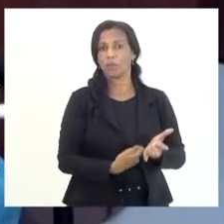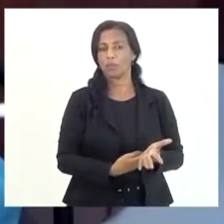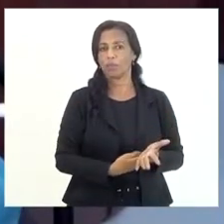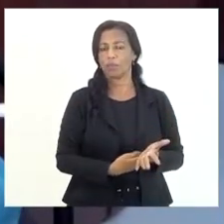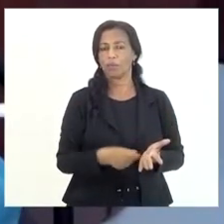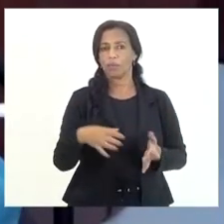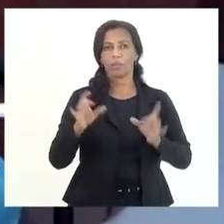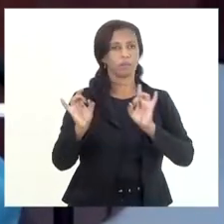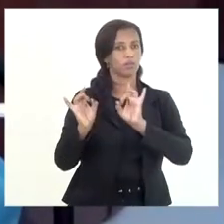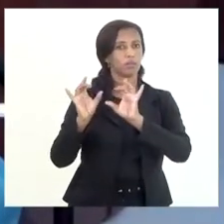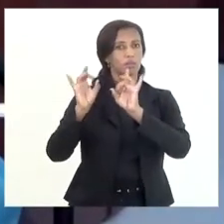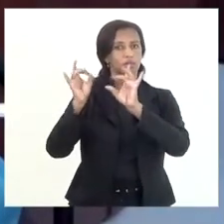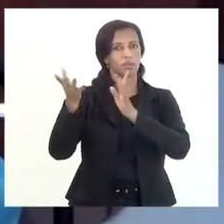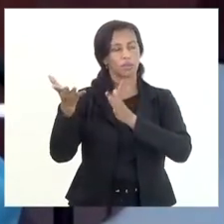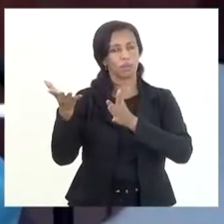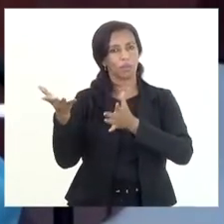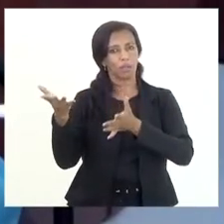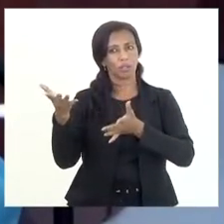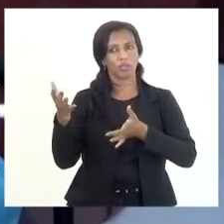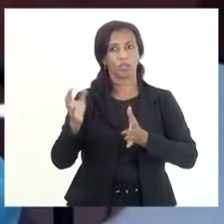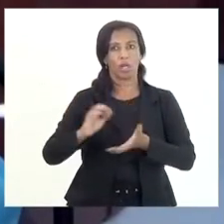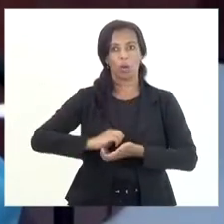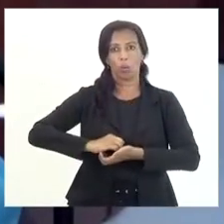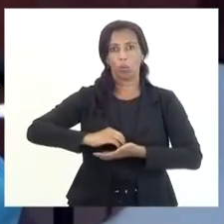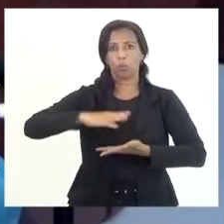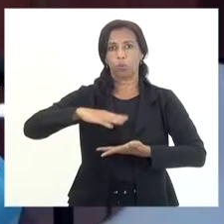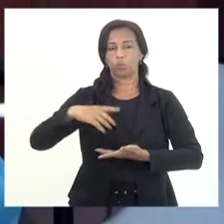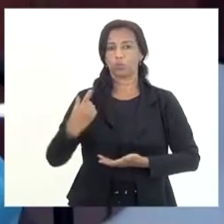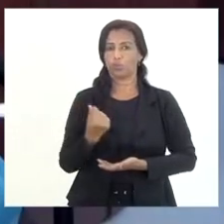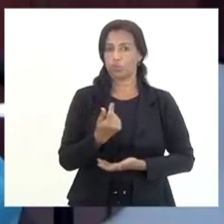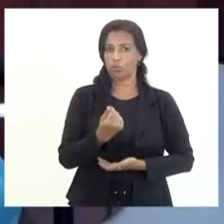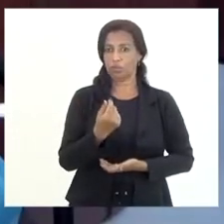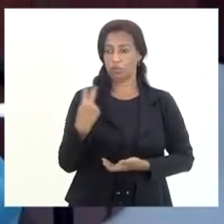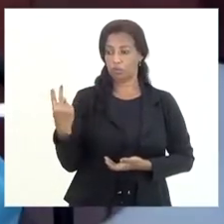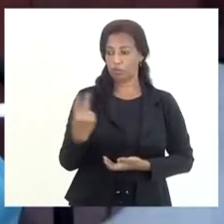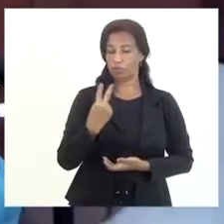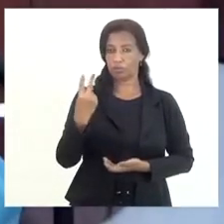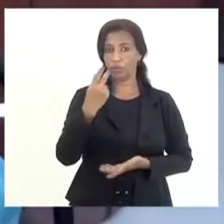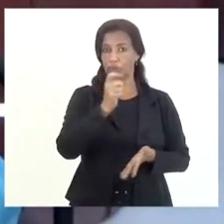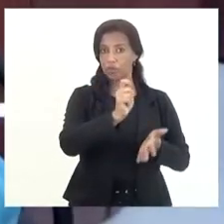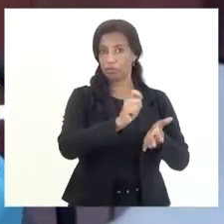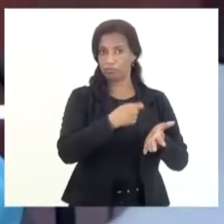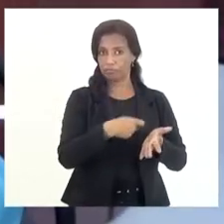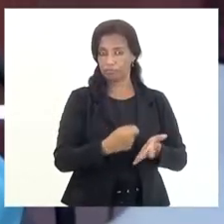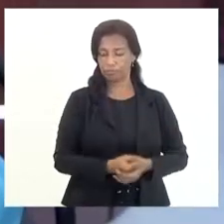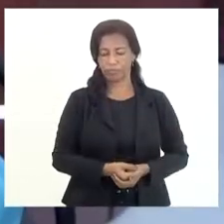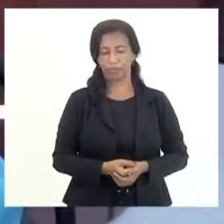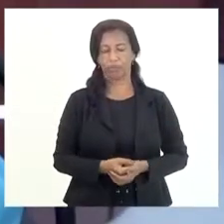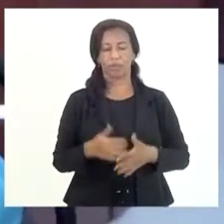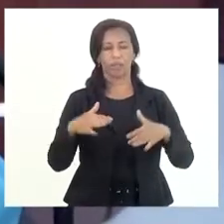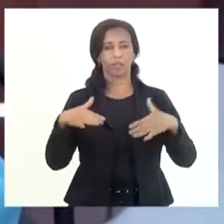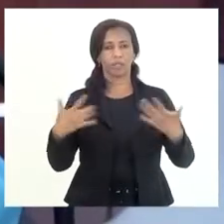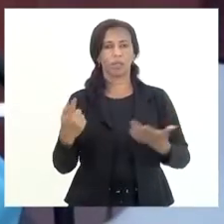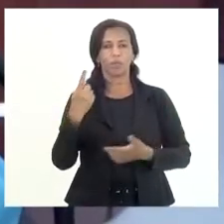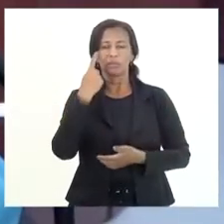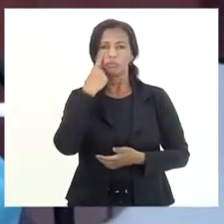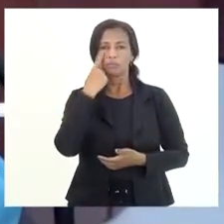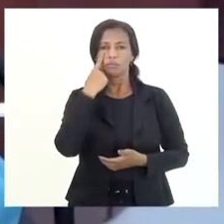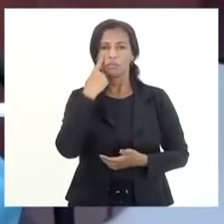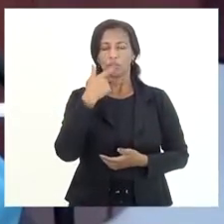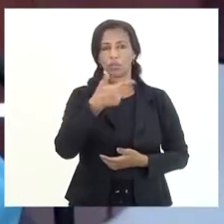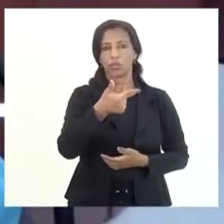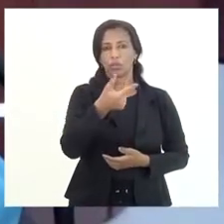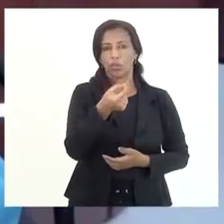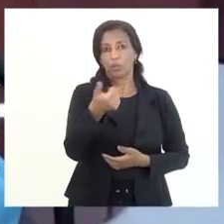relacionado ao volume de dinheiro, aos valores que estão inscritos. E quando a gente pega em